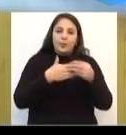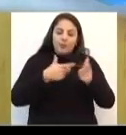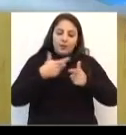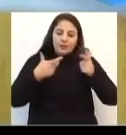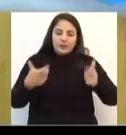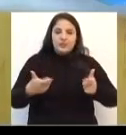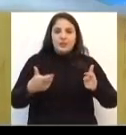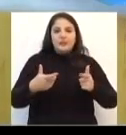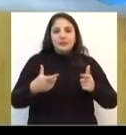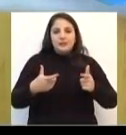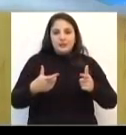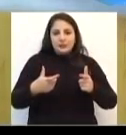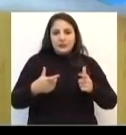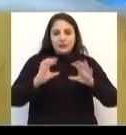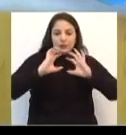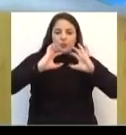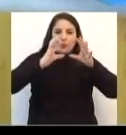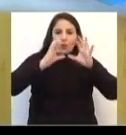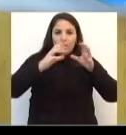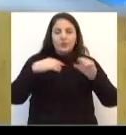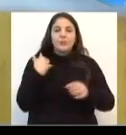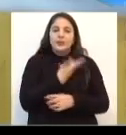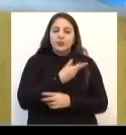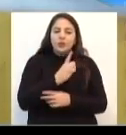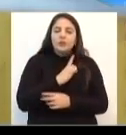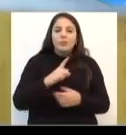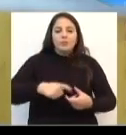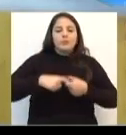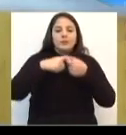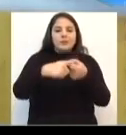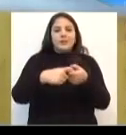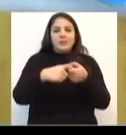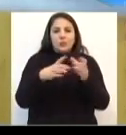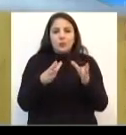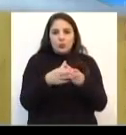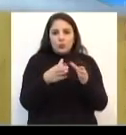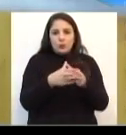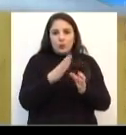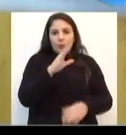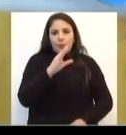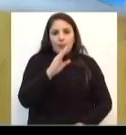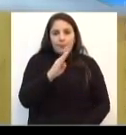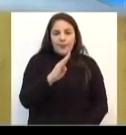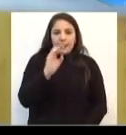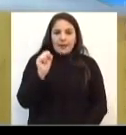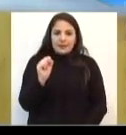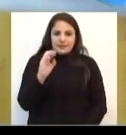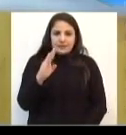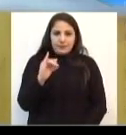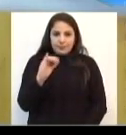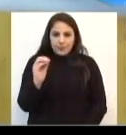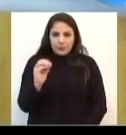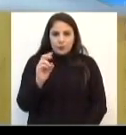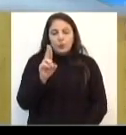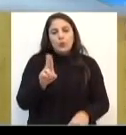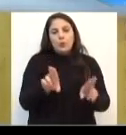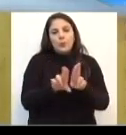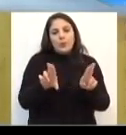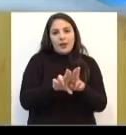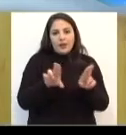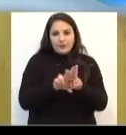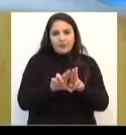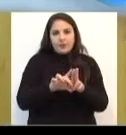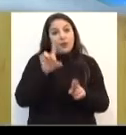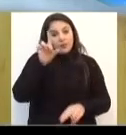Fundo e na região. A gente conseguiu aí uma excelente parceria com a equipe BS Bills UPF de vôleibol, que é a atual